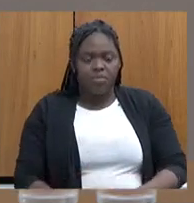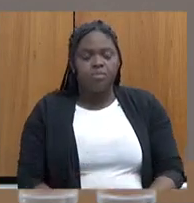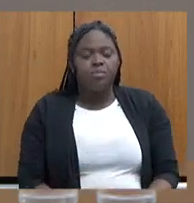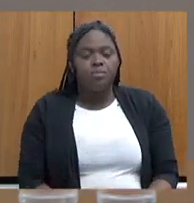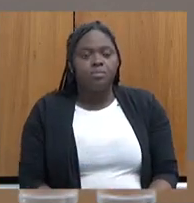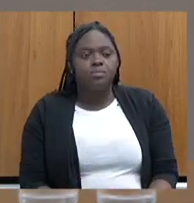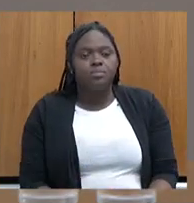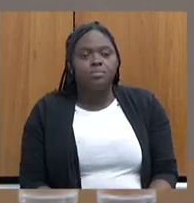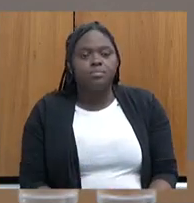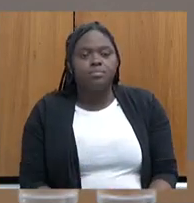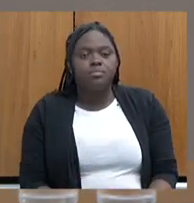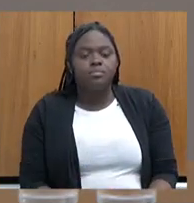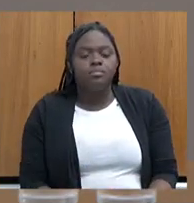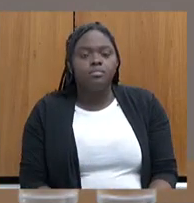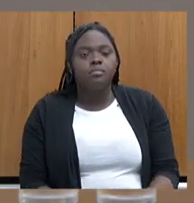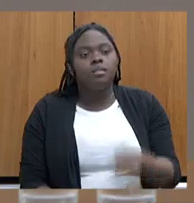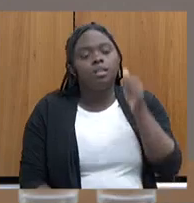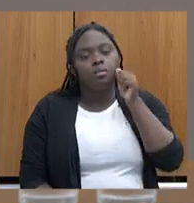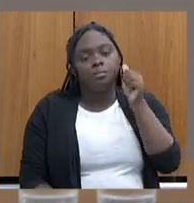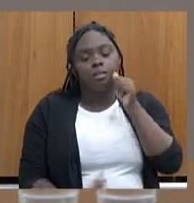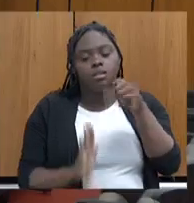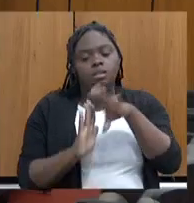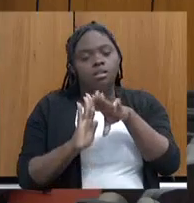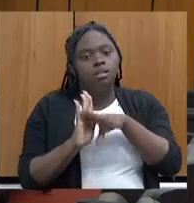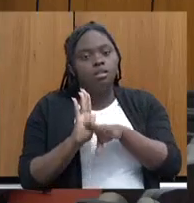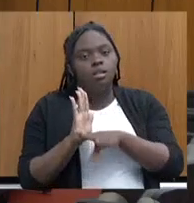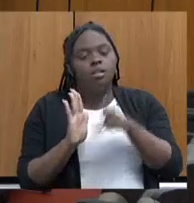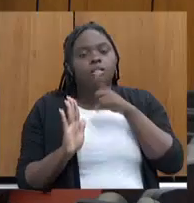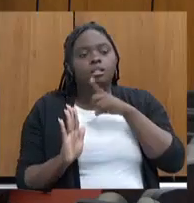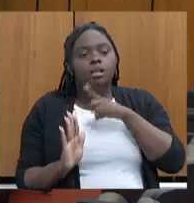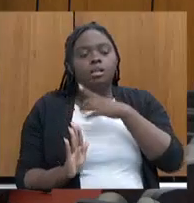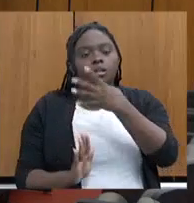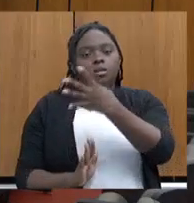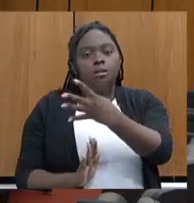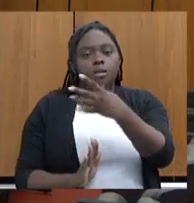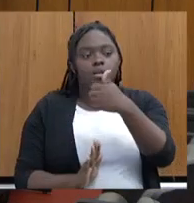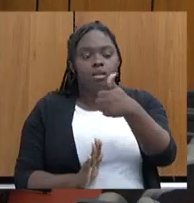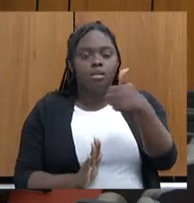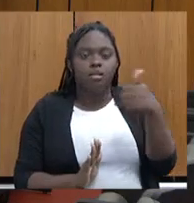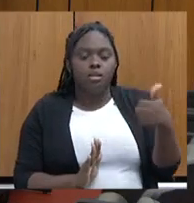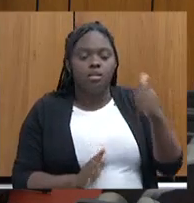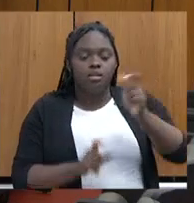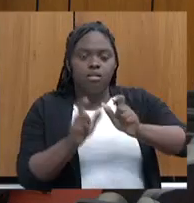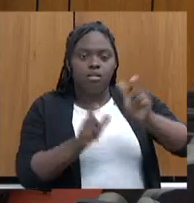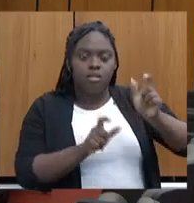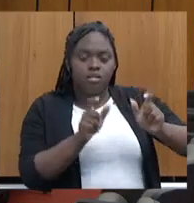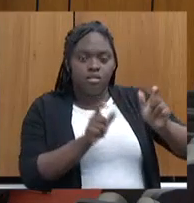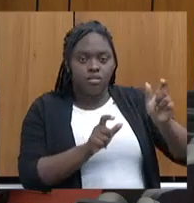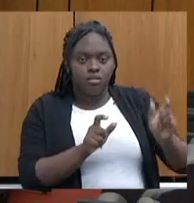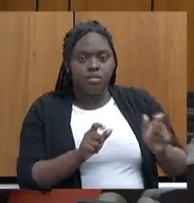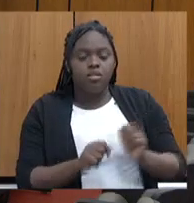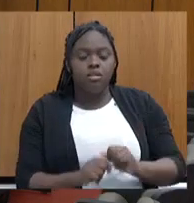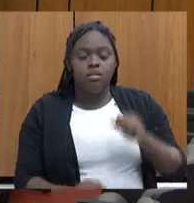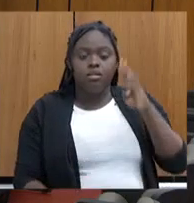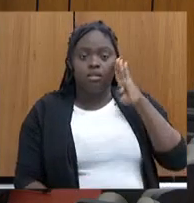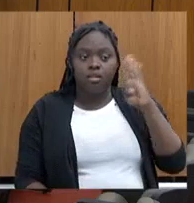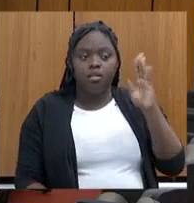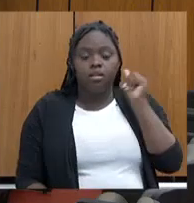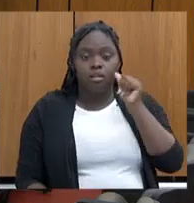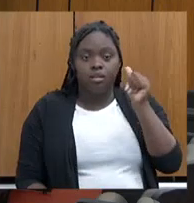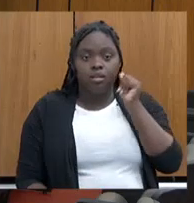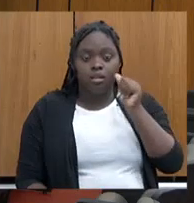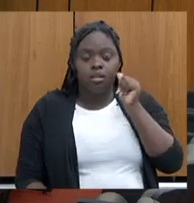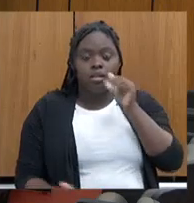Minas Programão, nós temos 411 pessoas qualificadas, prioritariamente mulheres,